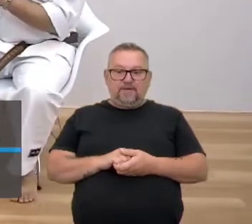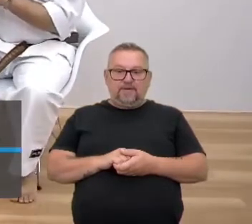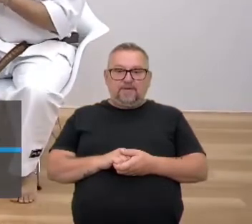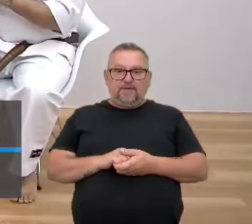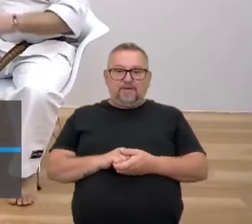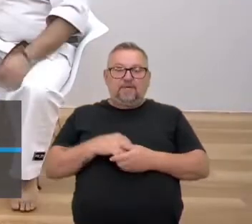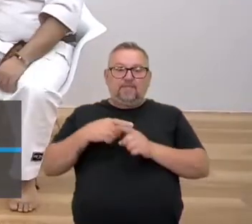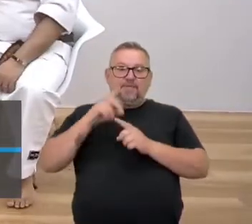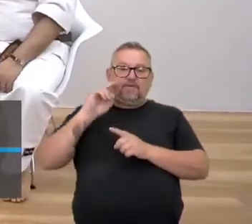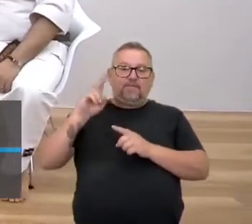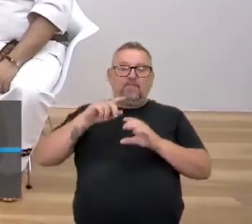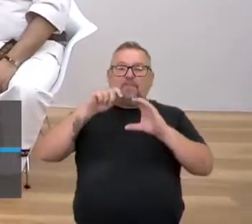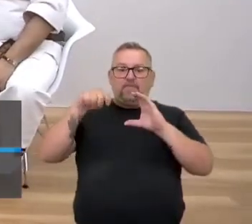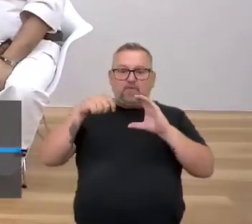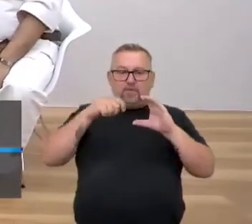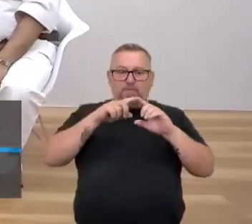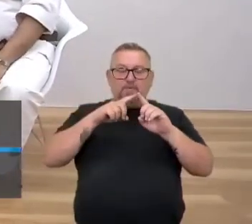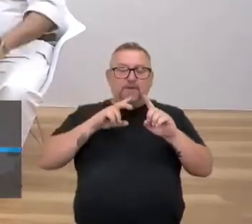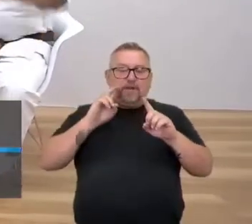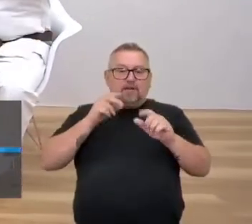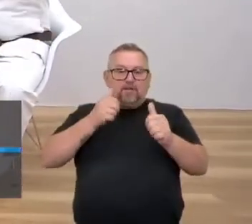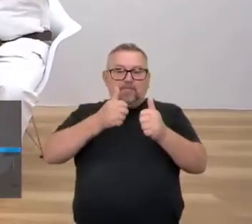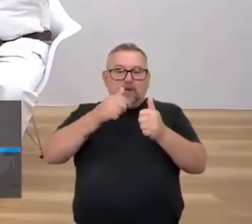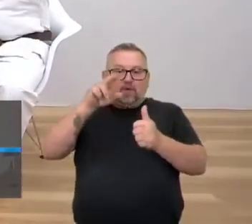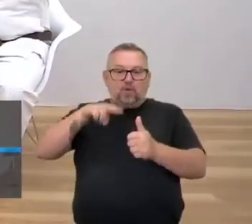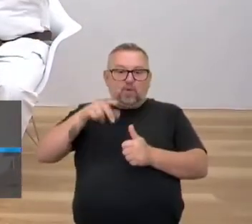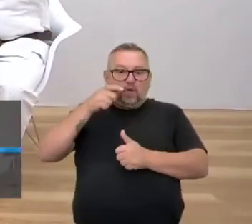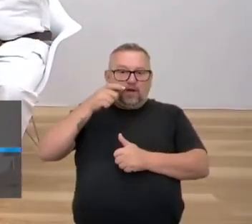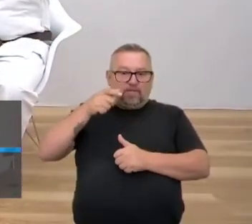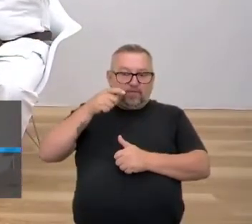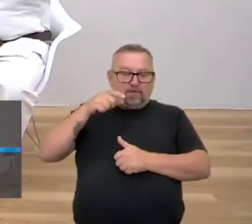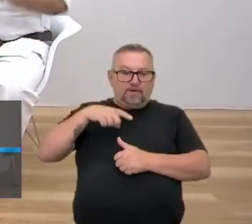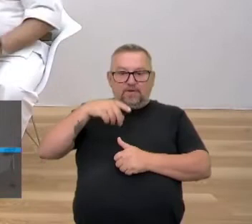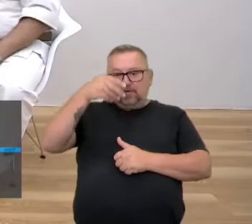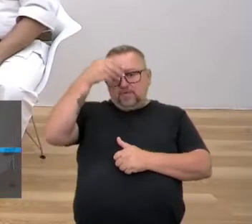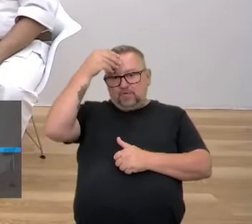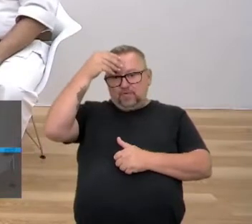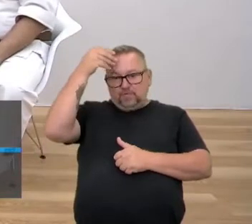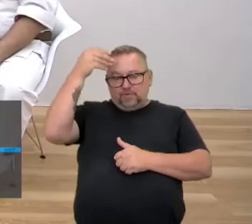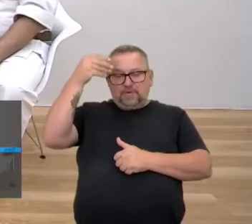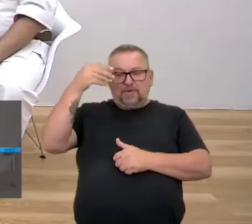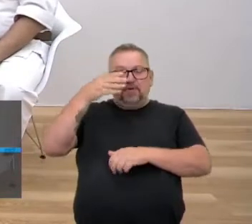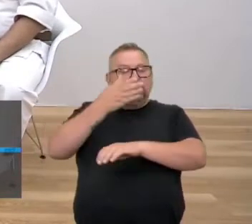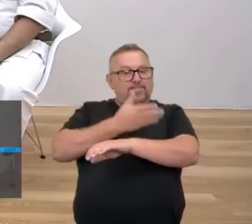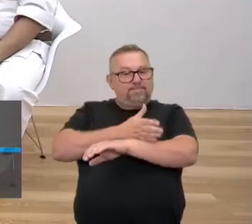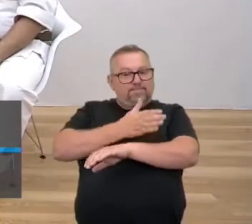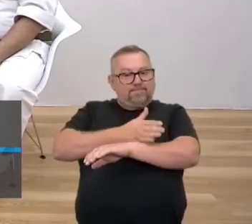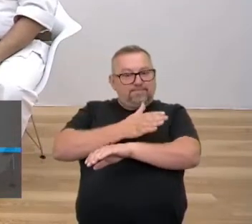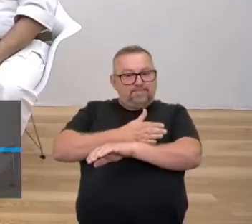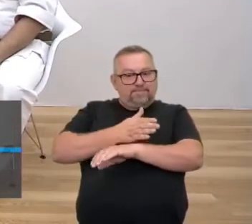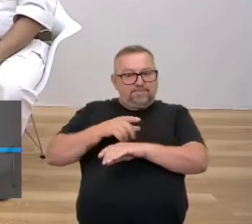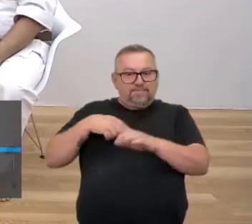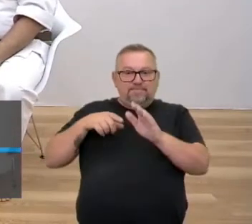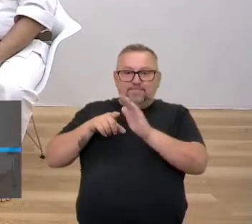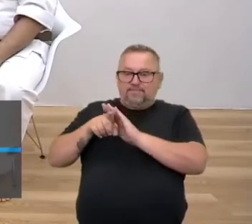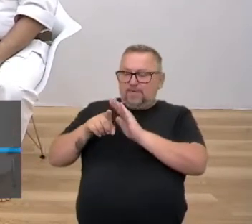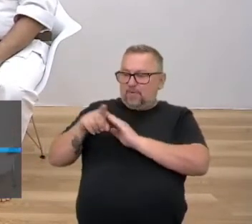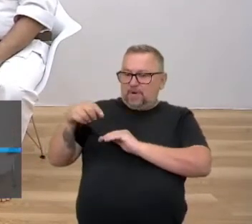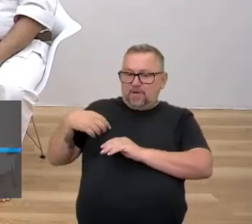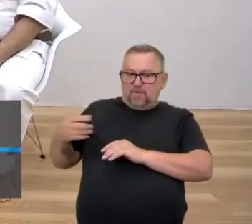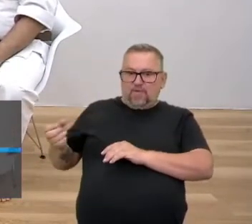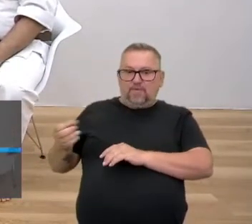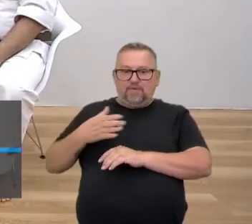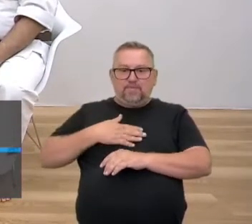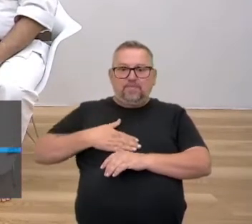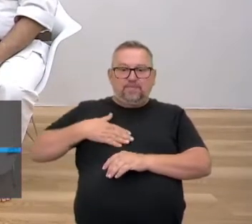porque é de filme, de perto, assim, eu nunca vi. sempre vi, já fui ver meu sobrinho praticando, né? Mas sempre é distante, perto assim, podendo perguntar, pra mim é novidade, eu tô